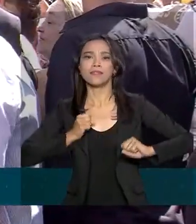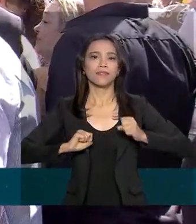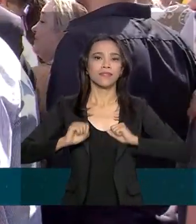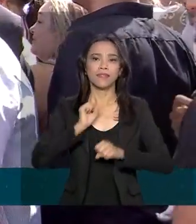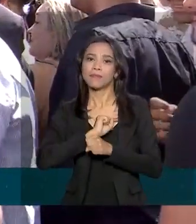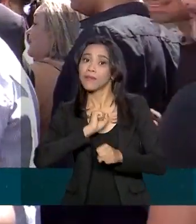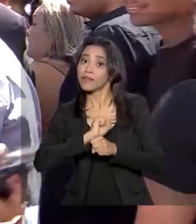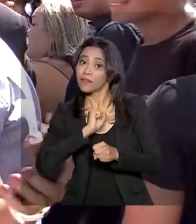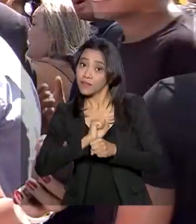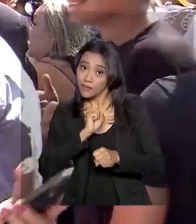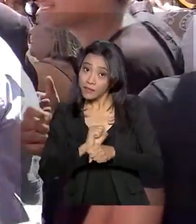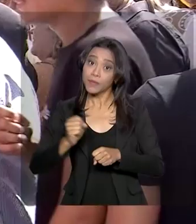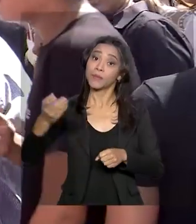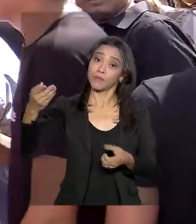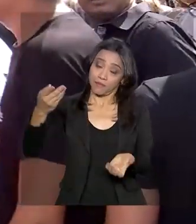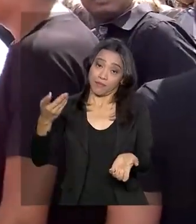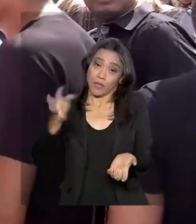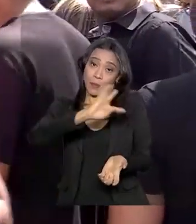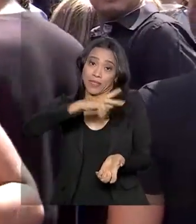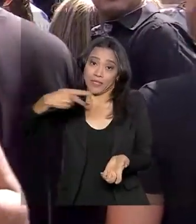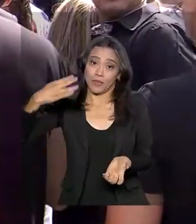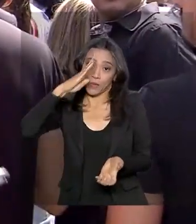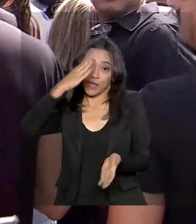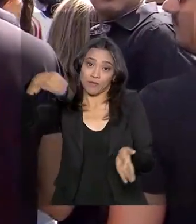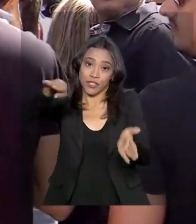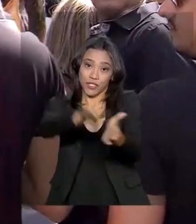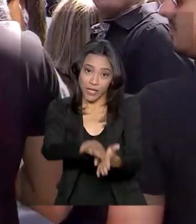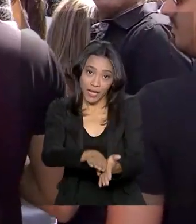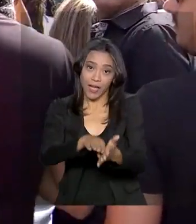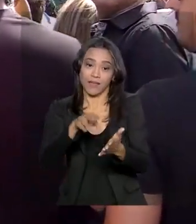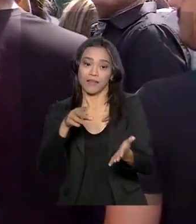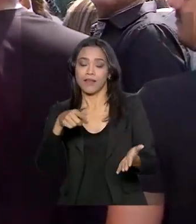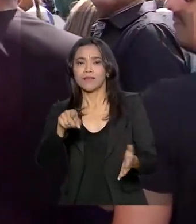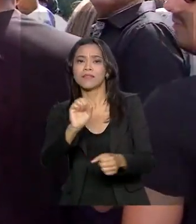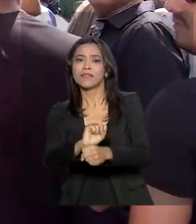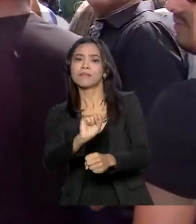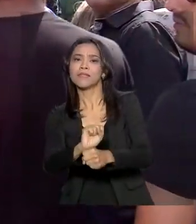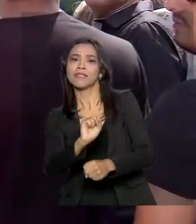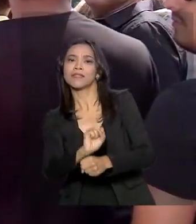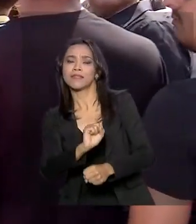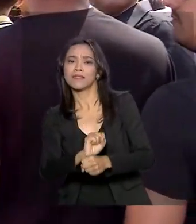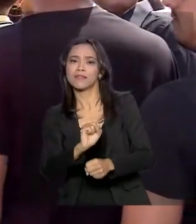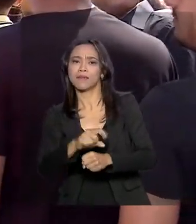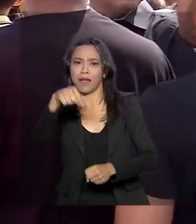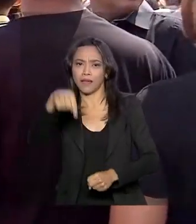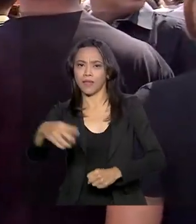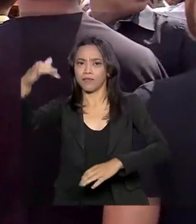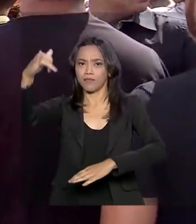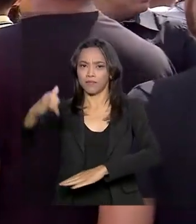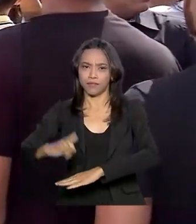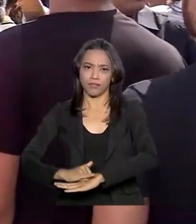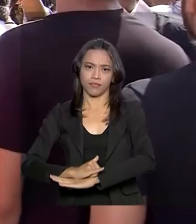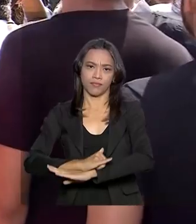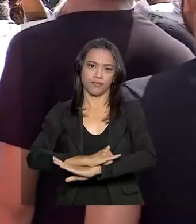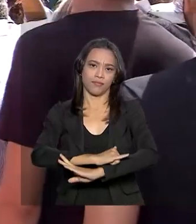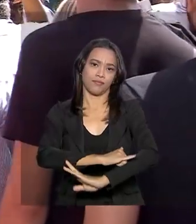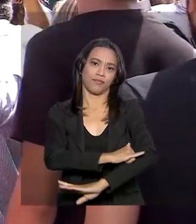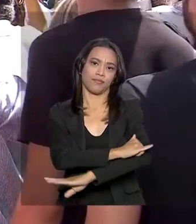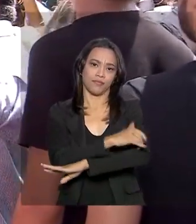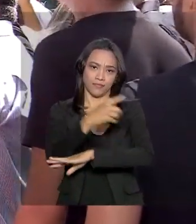presidente Jair Bolsonaro. Nós estamos aqui no meio das pessoas que estão esperando para recepcioná-lo no aeroporto internacional da cidade.